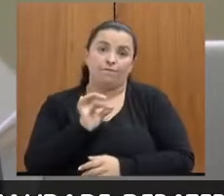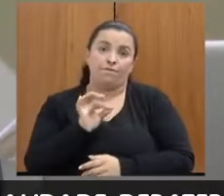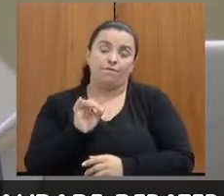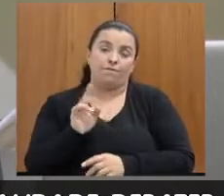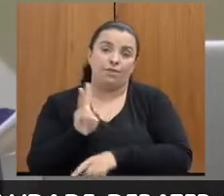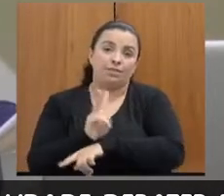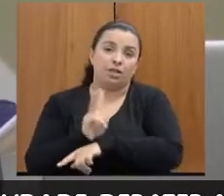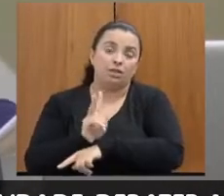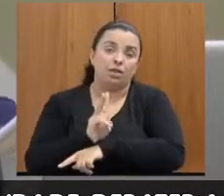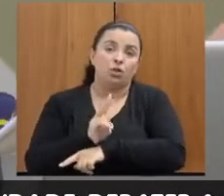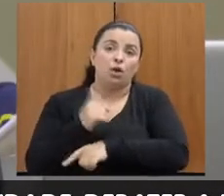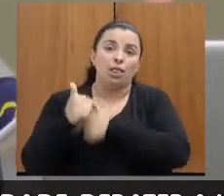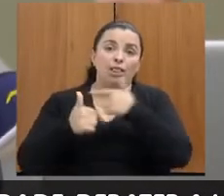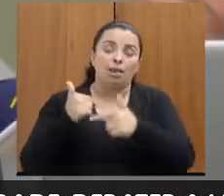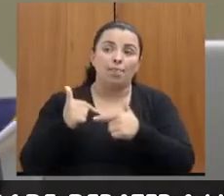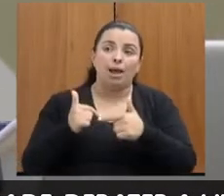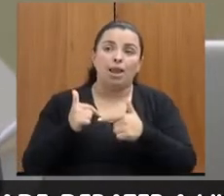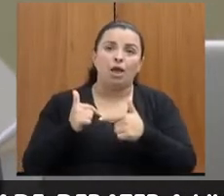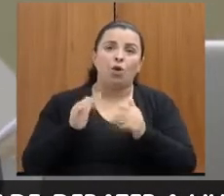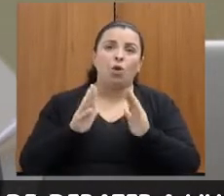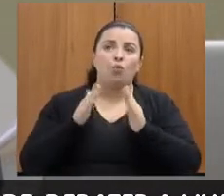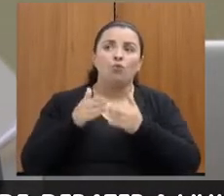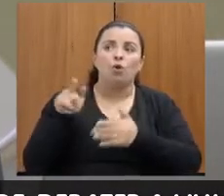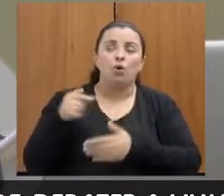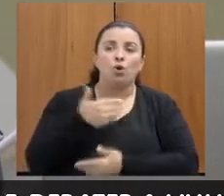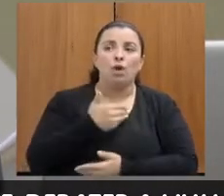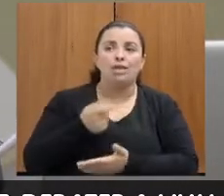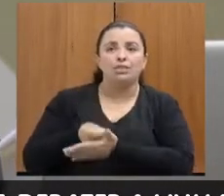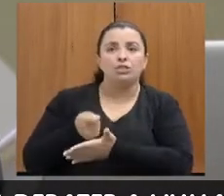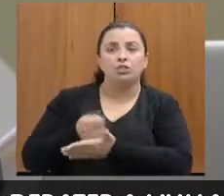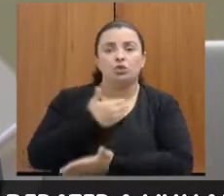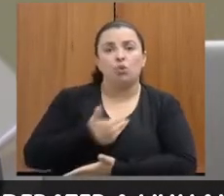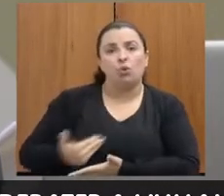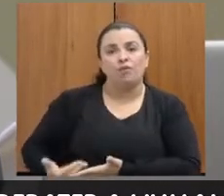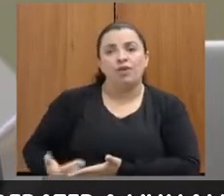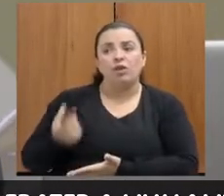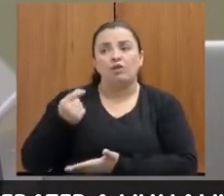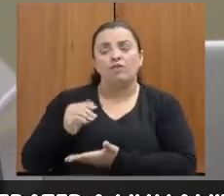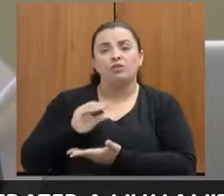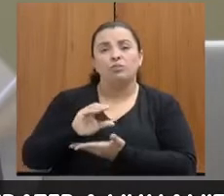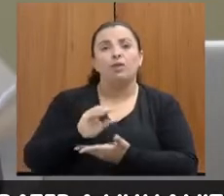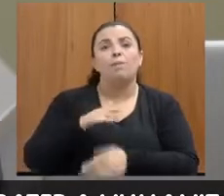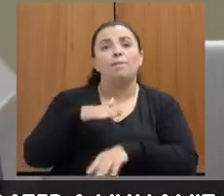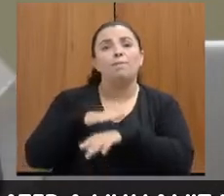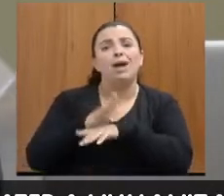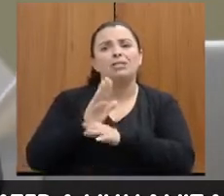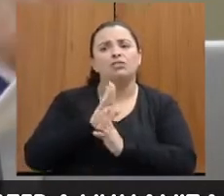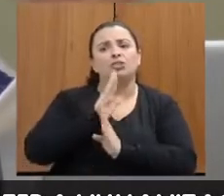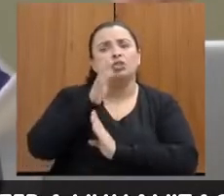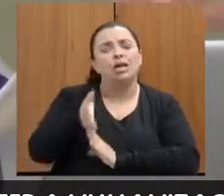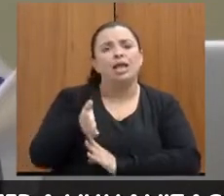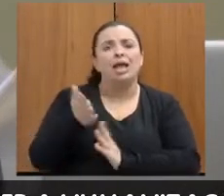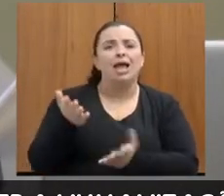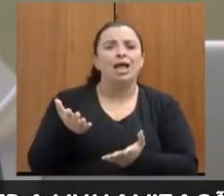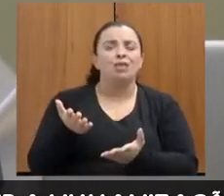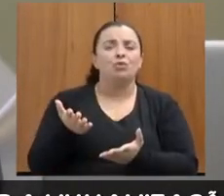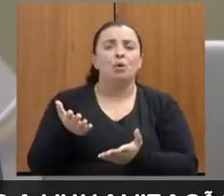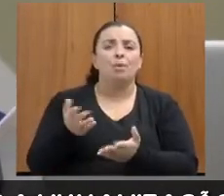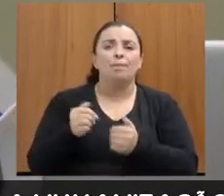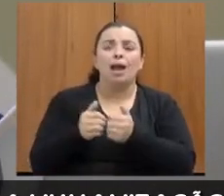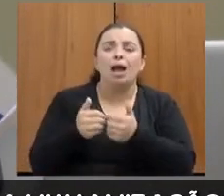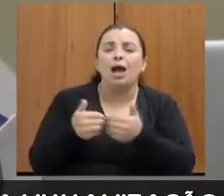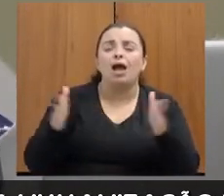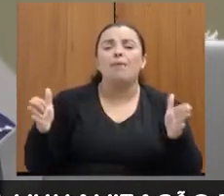possam fazer investimentos mais aplicados para a melhoria dos atendimentos nas DEANs do interior e ampliar,